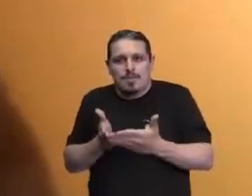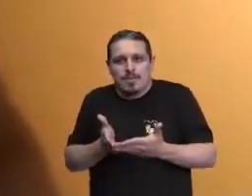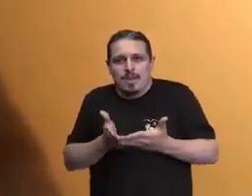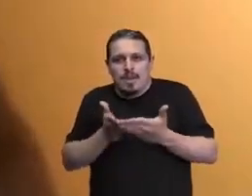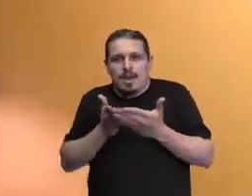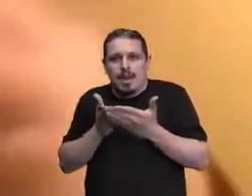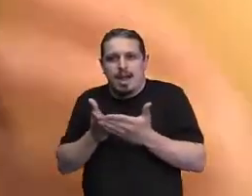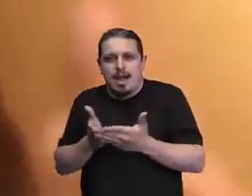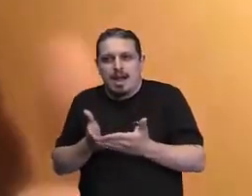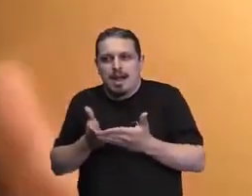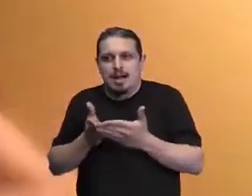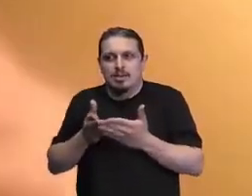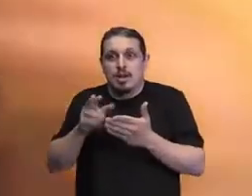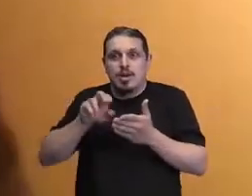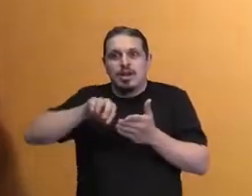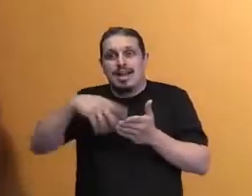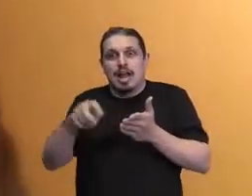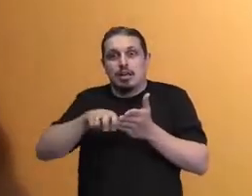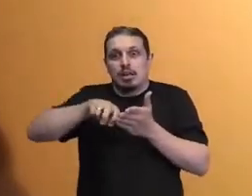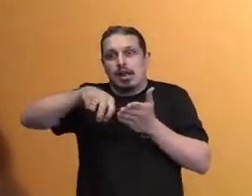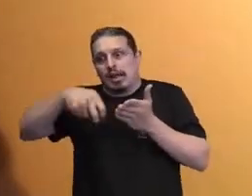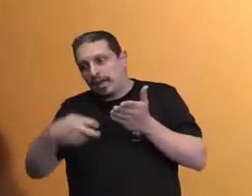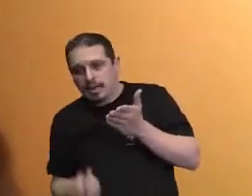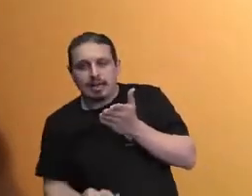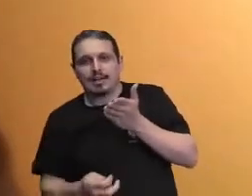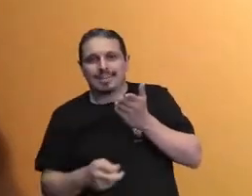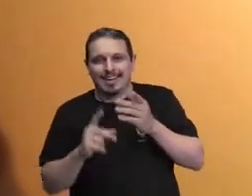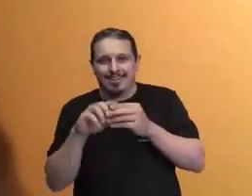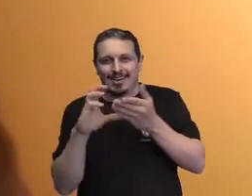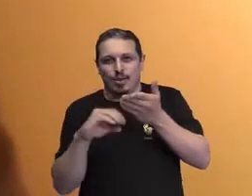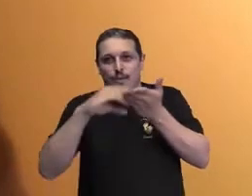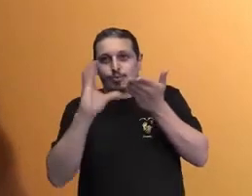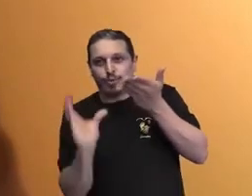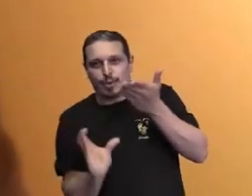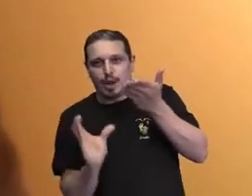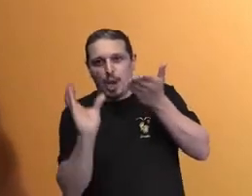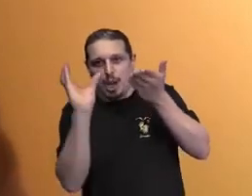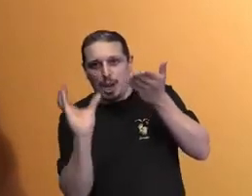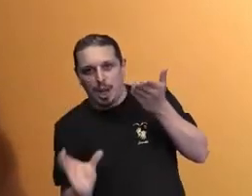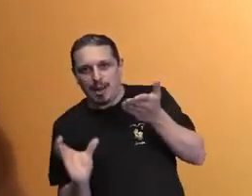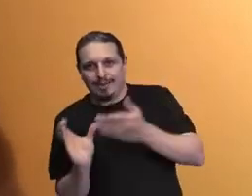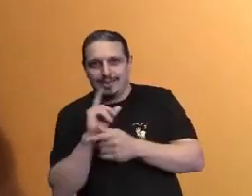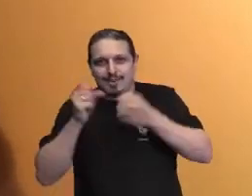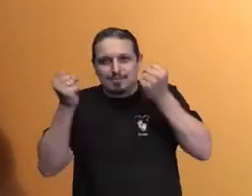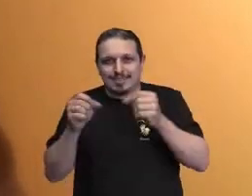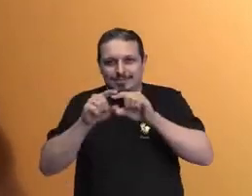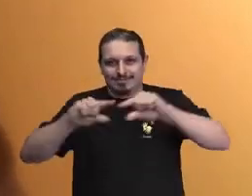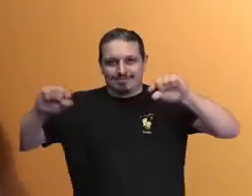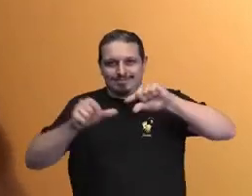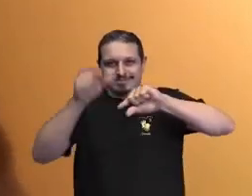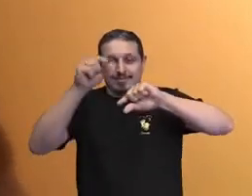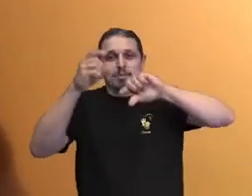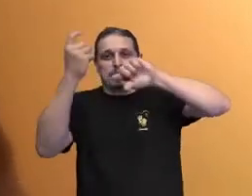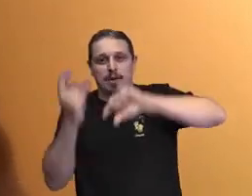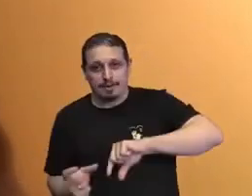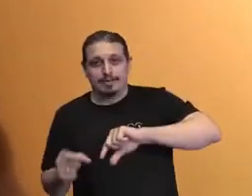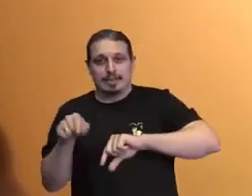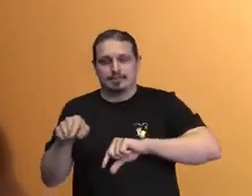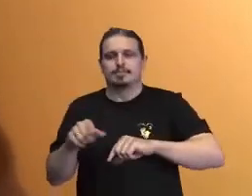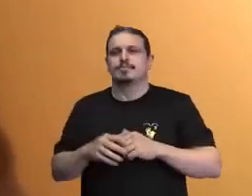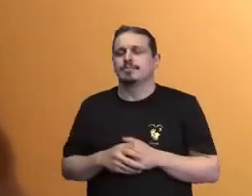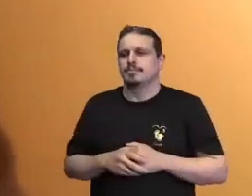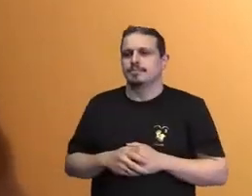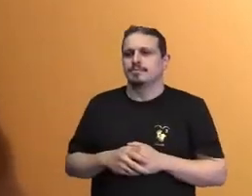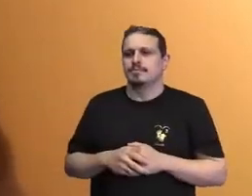nos nutrir, nos dar vitalidade, nos levar adiante. Daí, Raul Seixas, claro, já imaginou